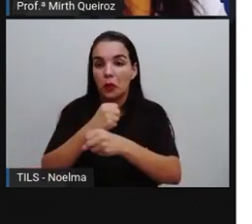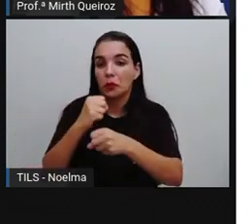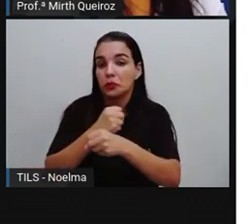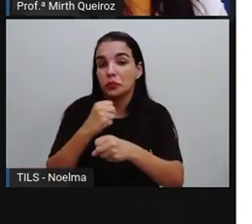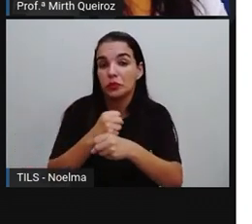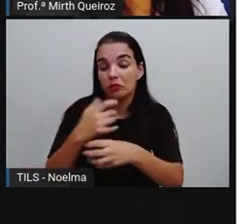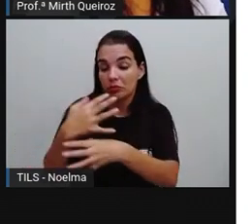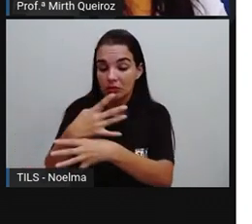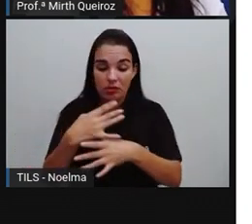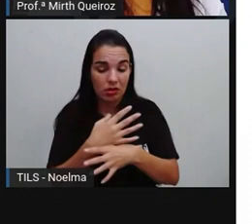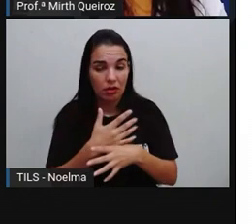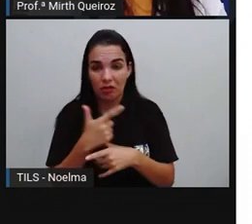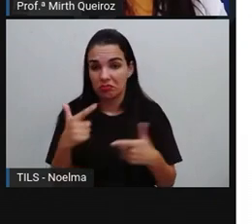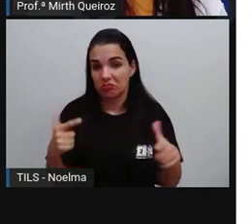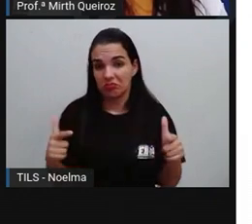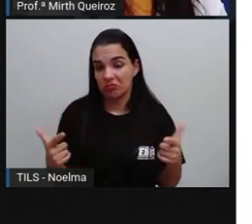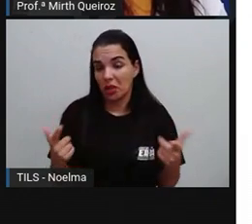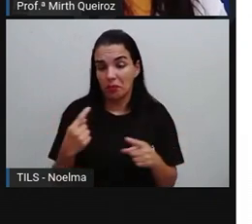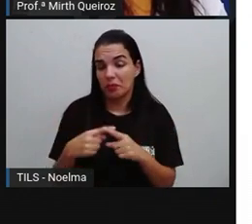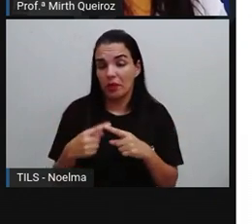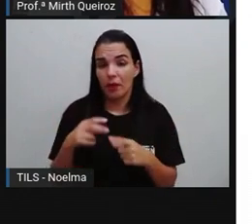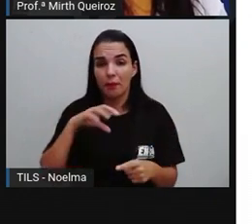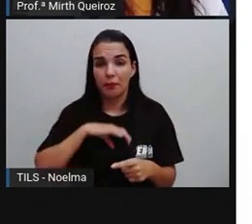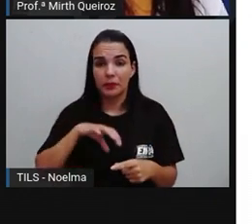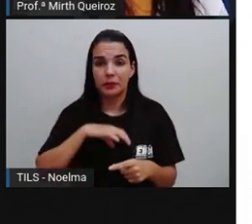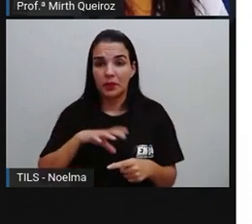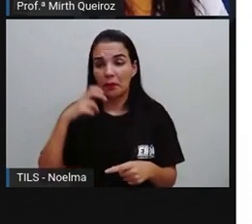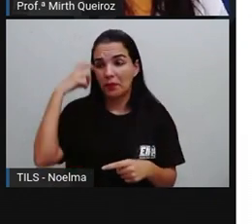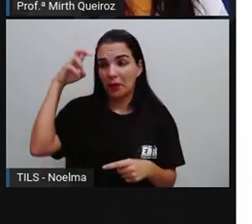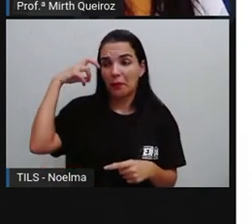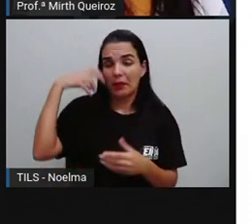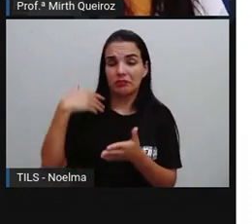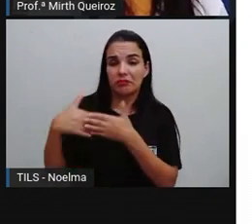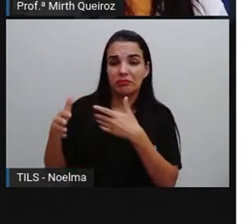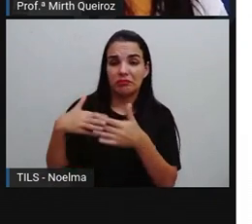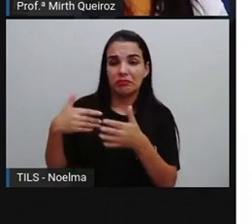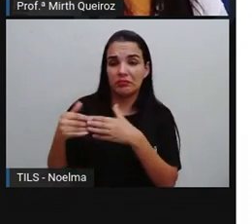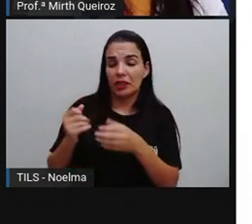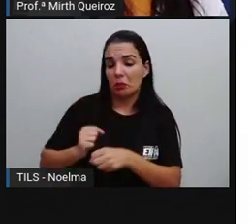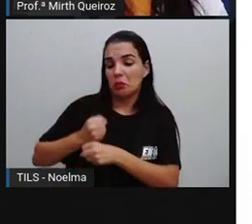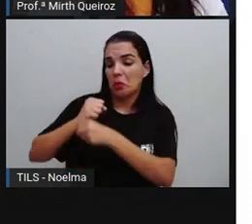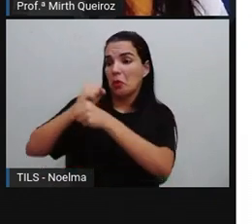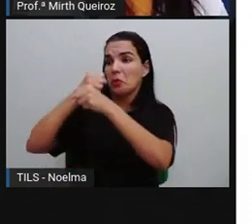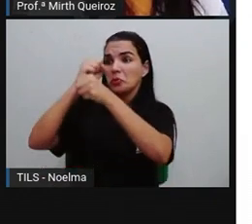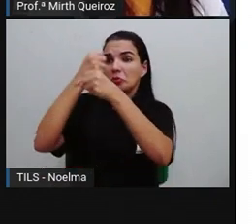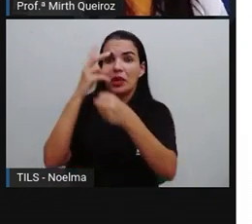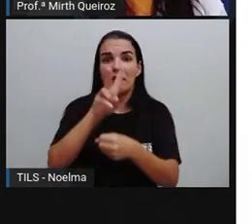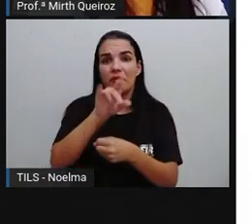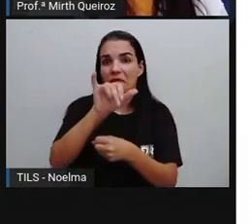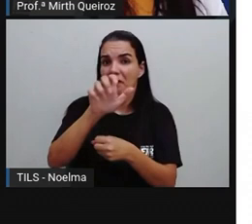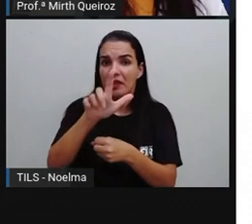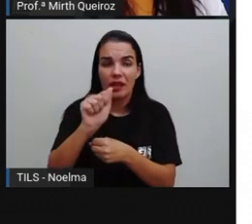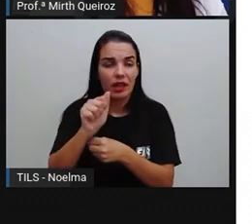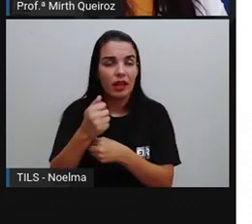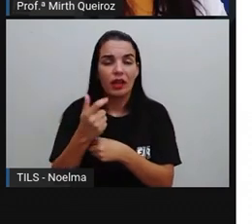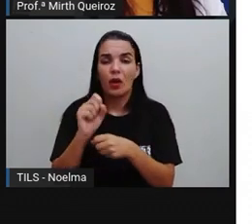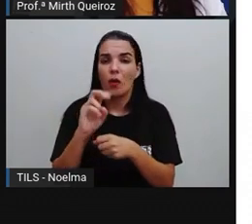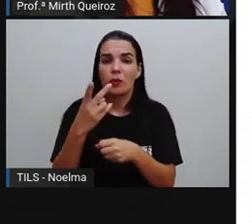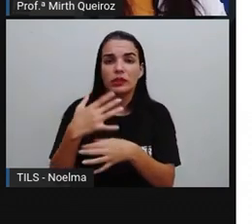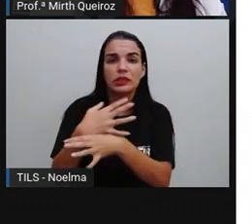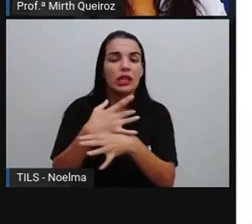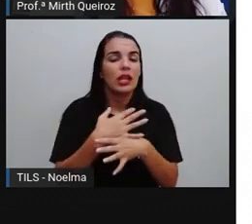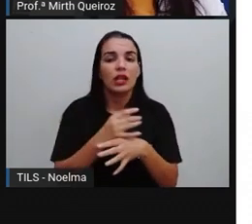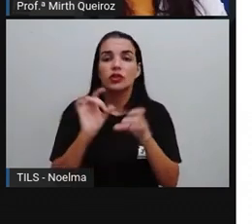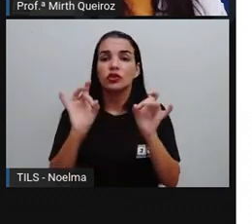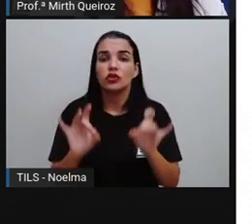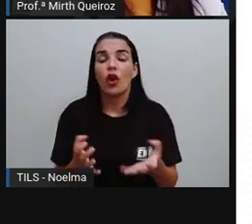urbanos. O governo português não estava preocupado em se construir cidades, se construir vilas no Brasil. O único interesse que